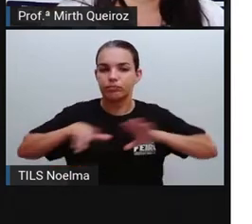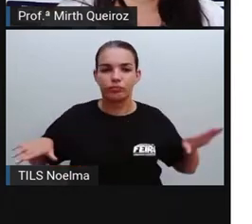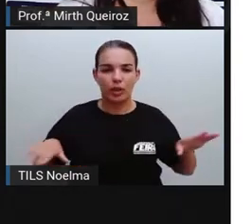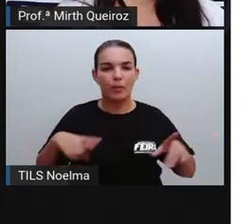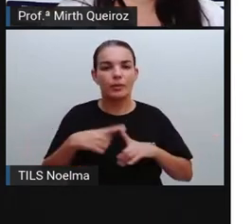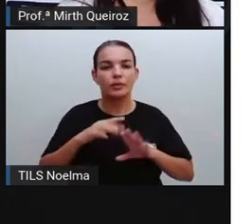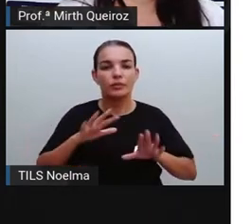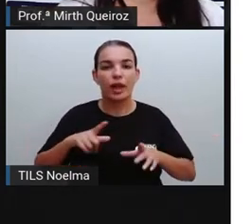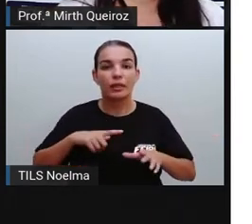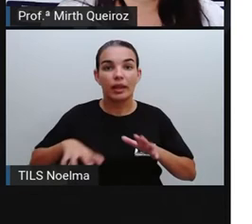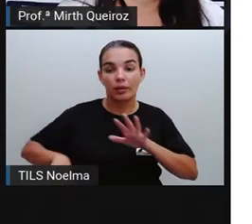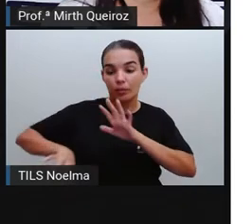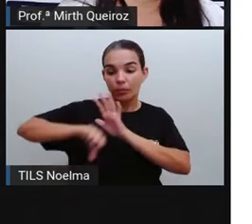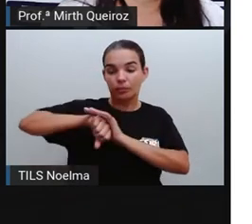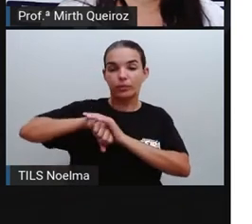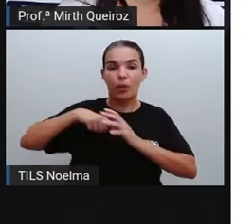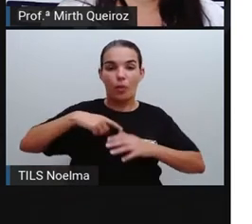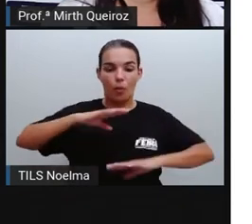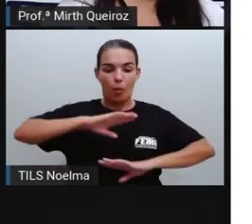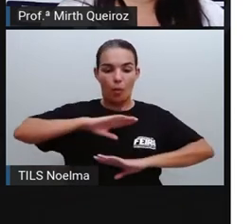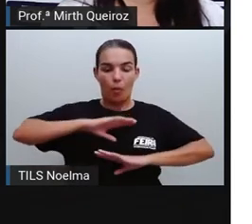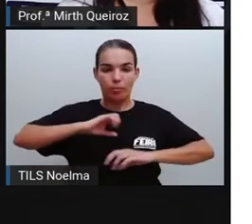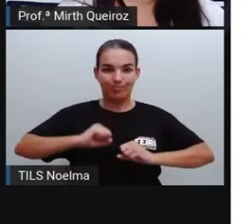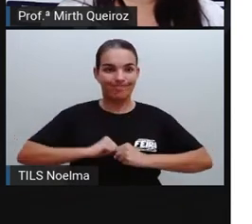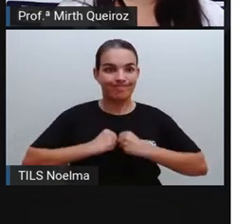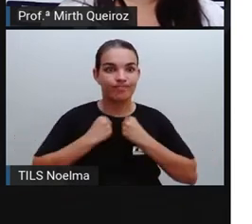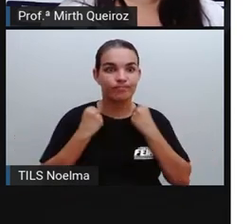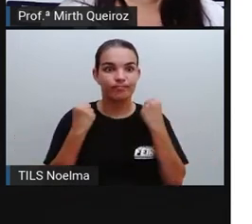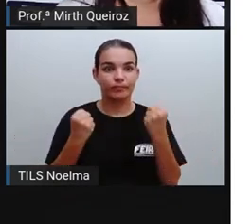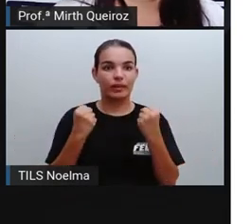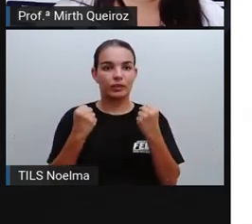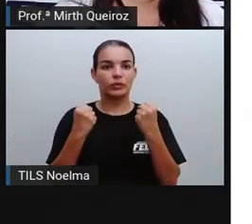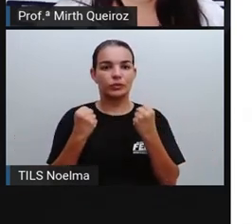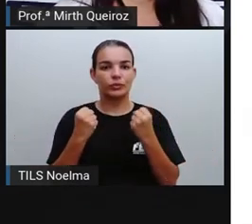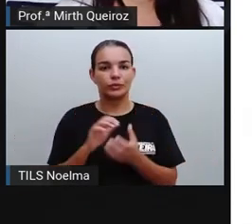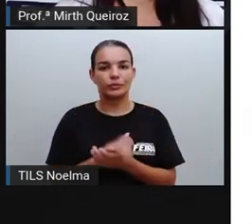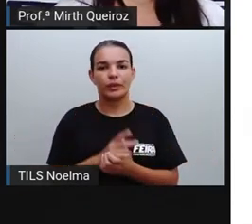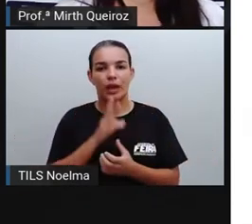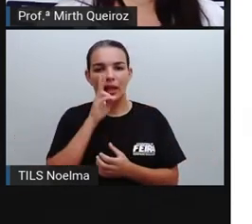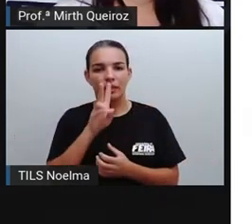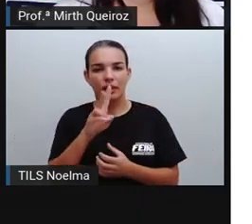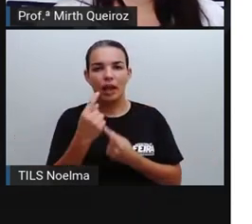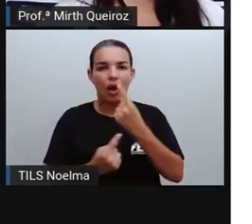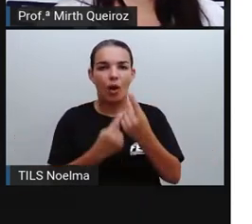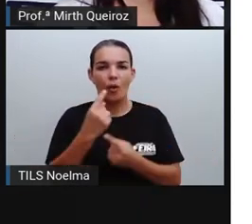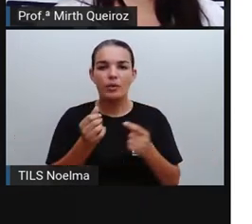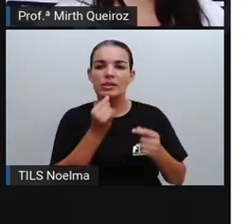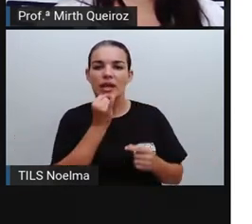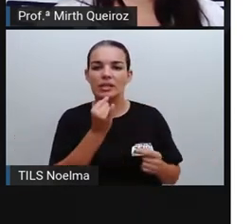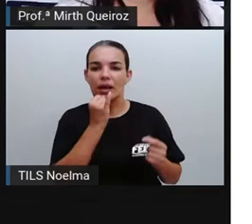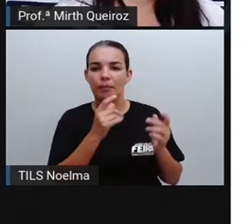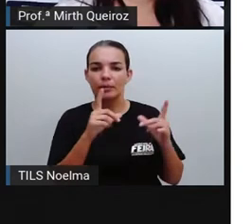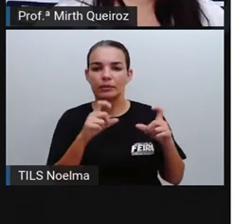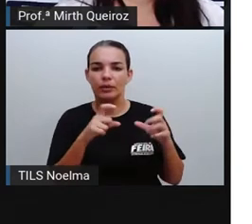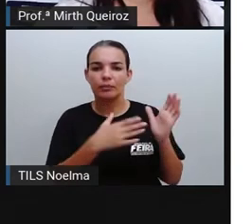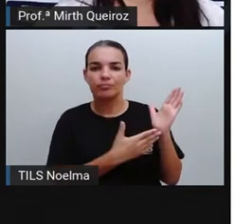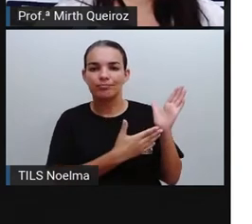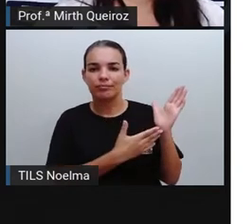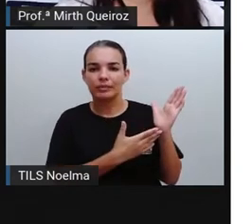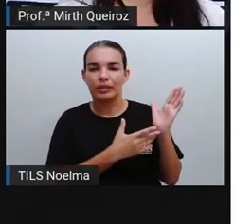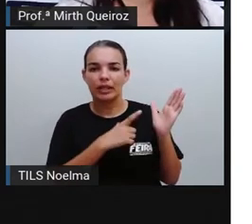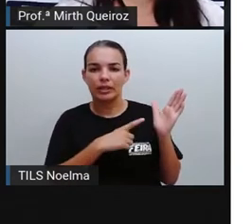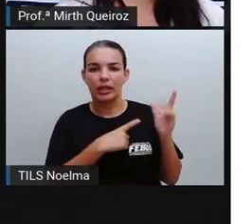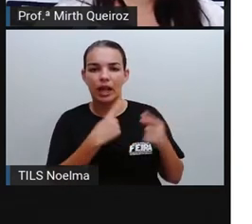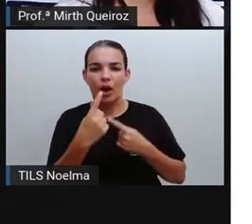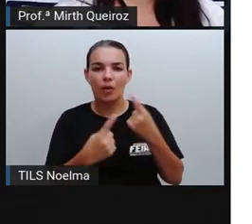terá desenvolvido a resistência ao vírus, né? E aqui a gente tem umas imagens que retratam em alguns dos